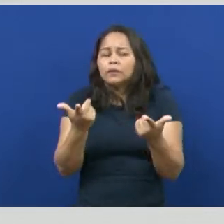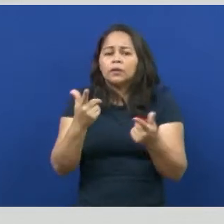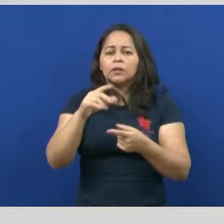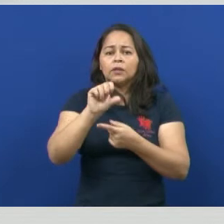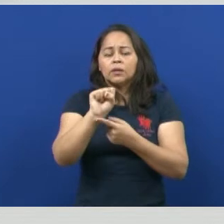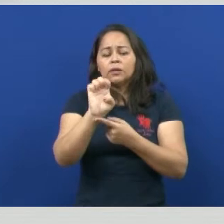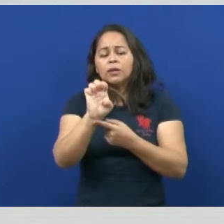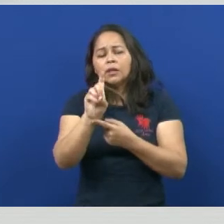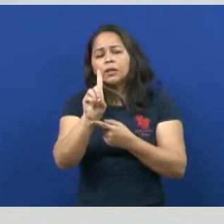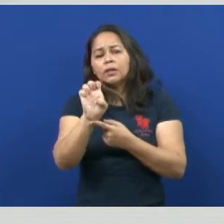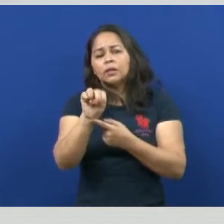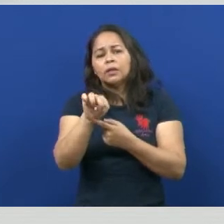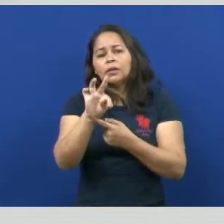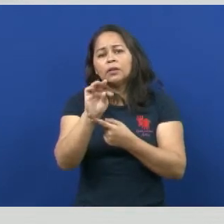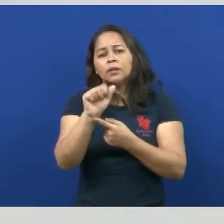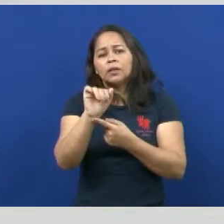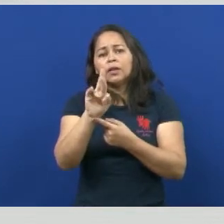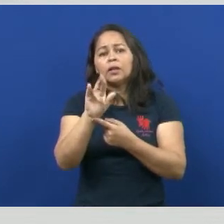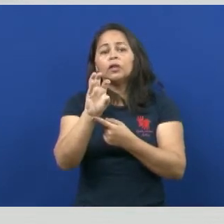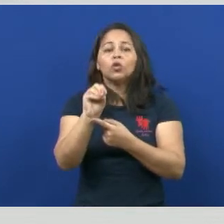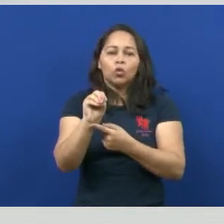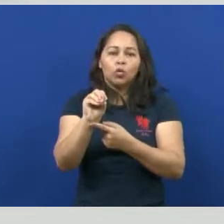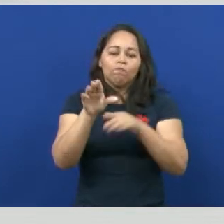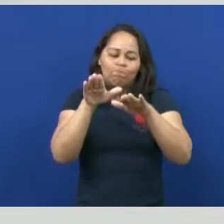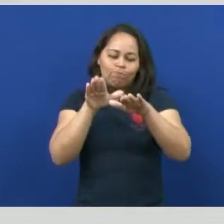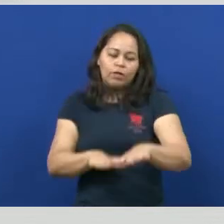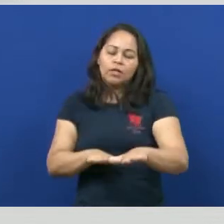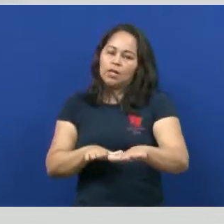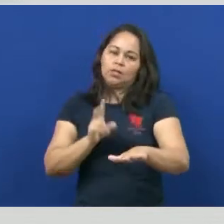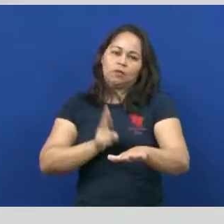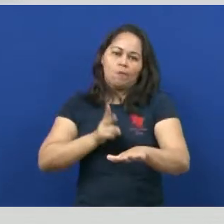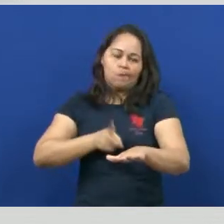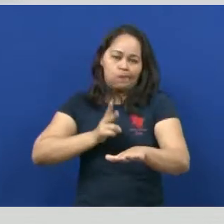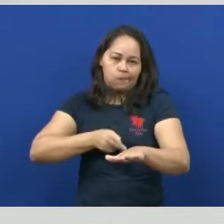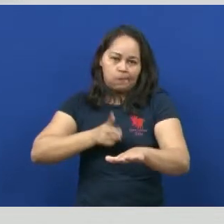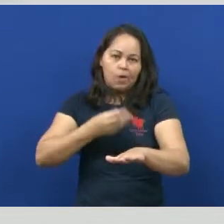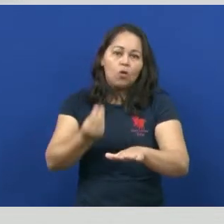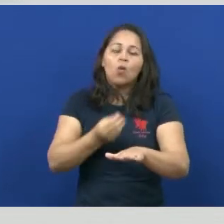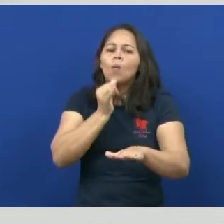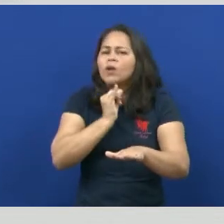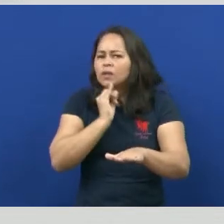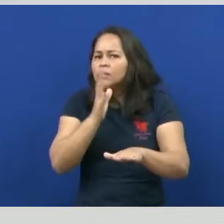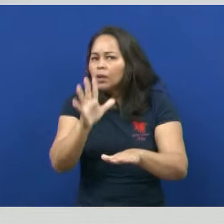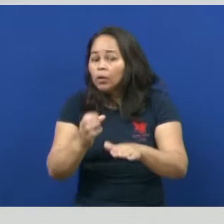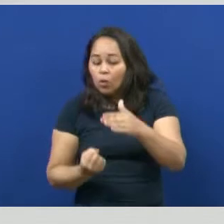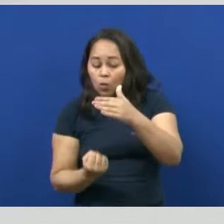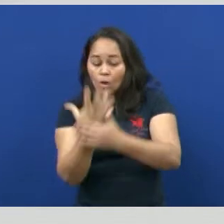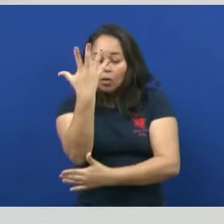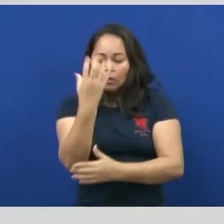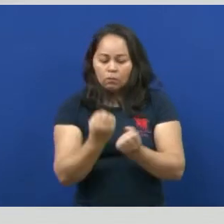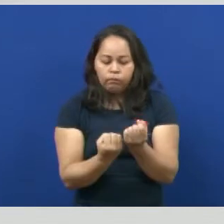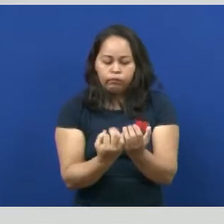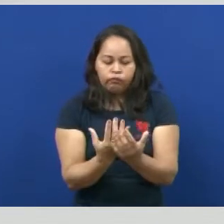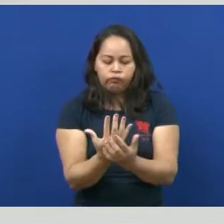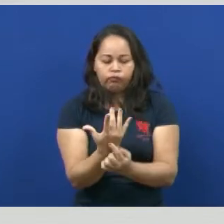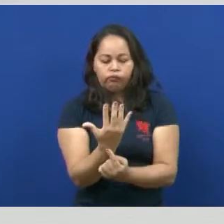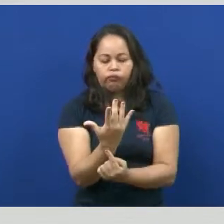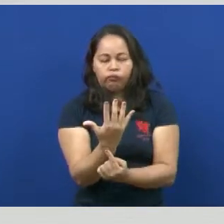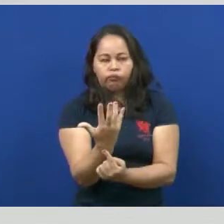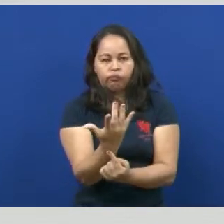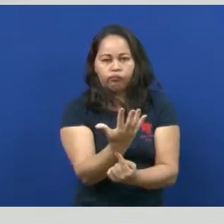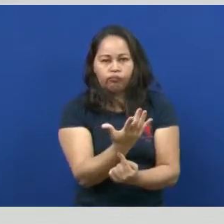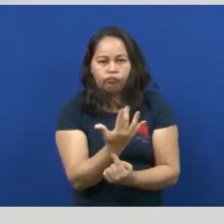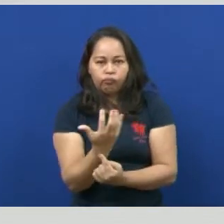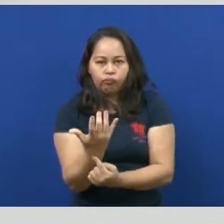fosse sedentário, ele se fixasse na terra. A primeira dela é o domínio do fogo, né? O homem, ele descobre o fogo, ele vai